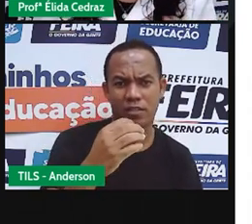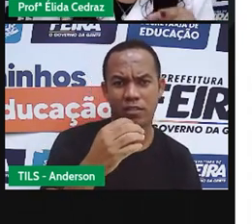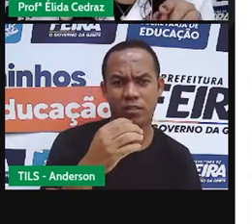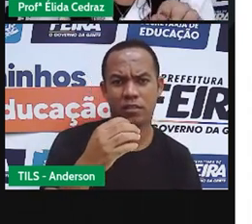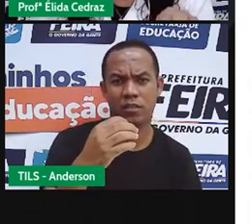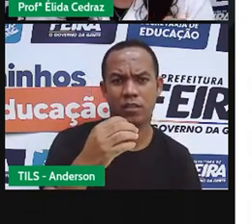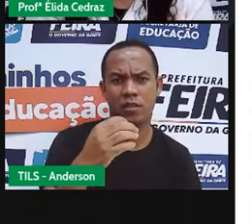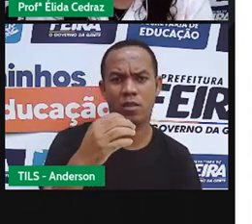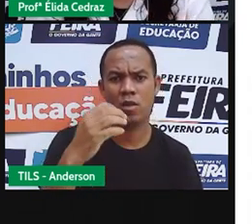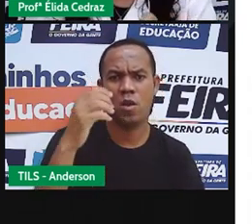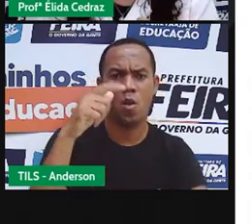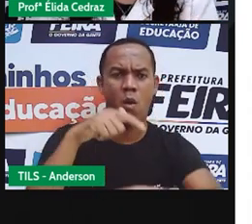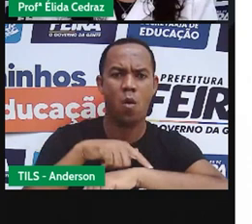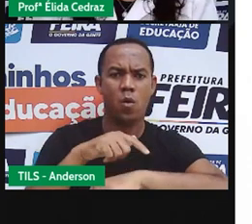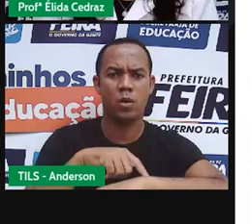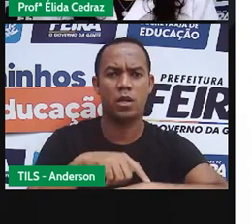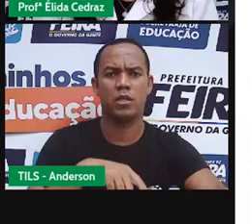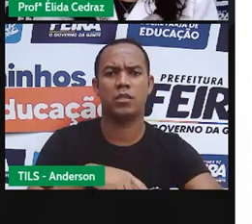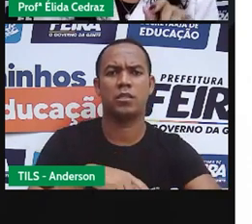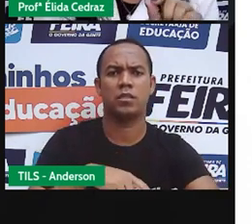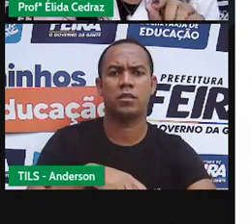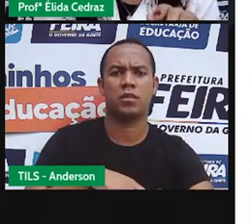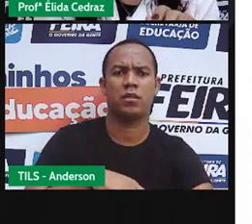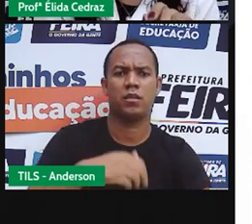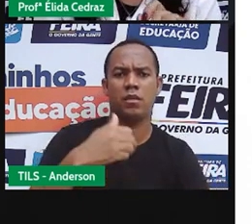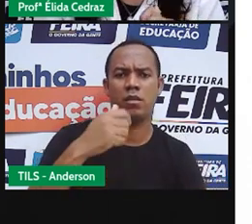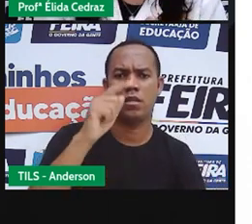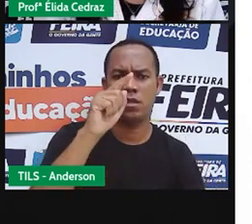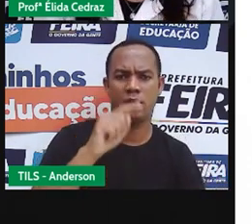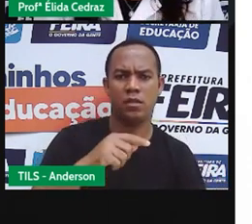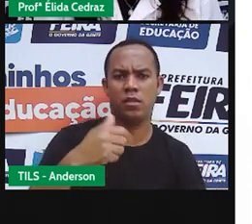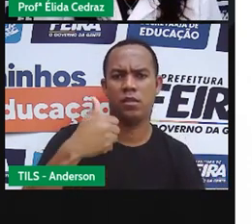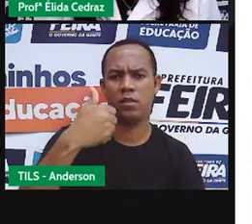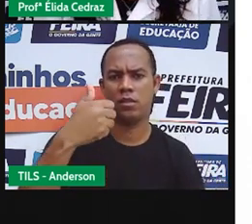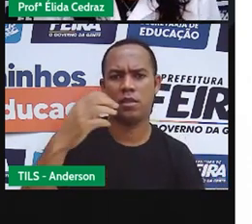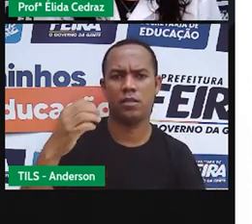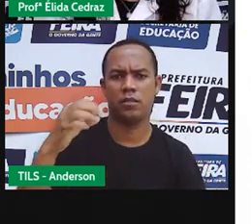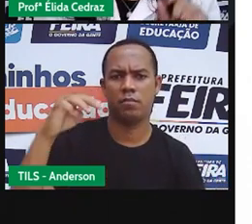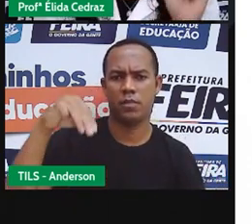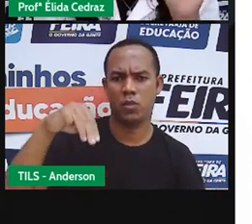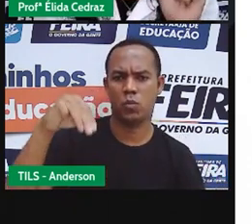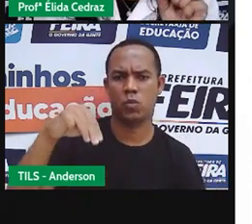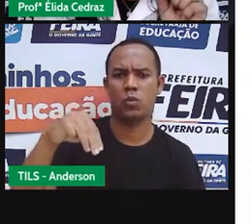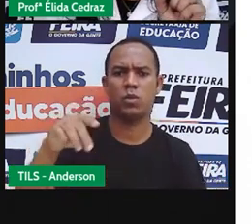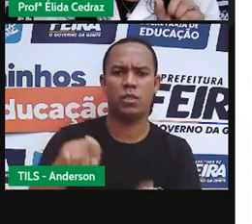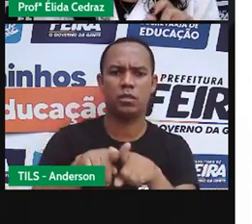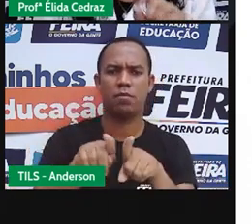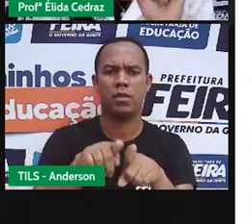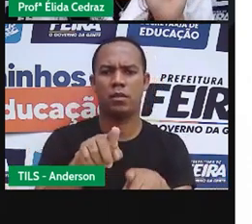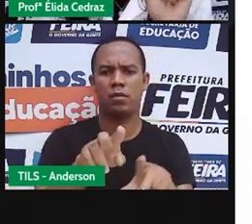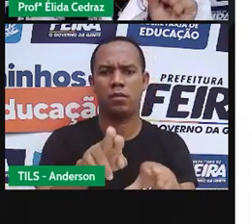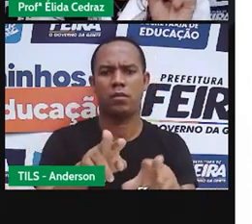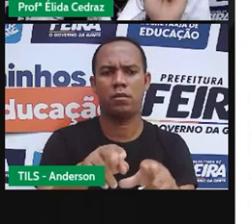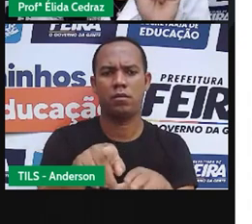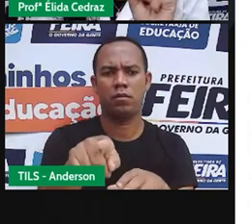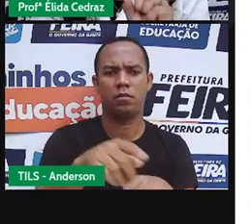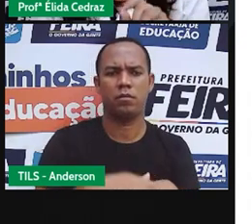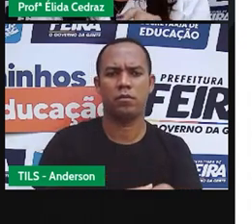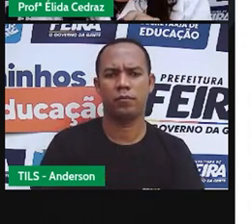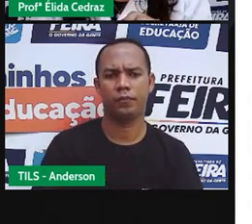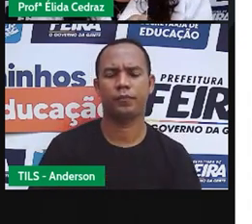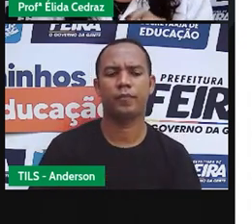minutos. E o jeito de abreviar a hora de escrever é igual a uma. Dez, H